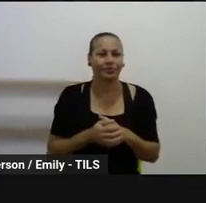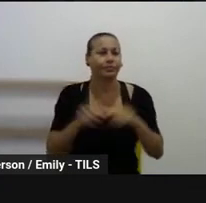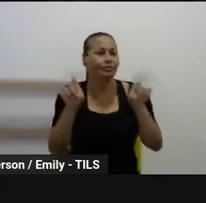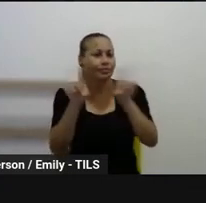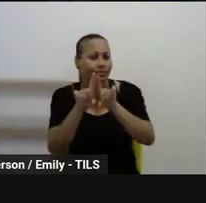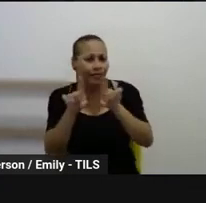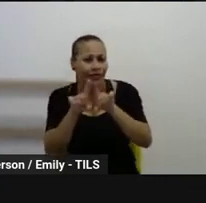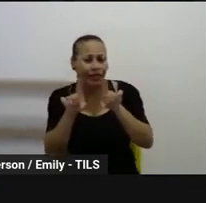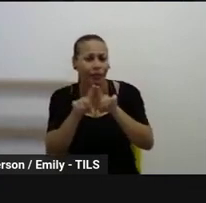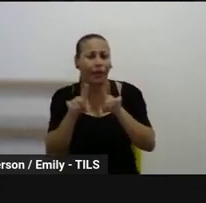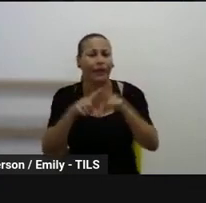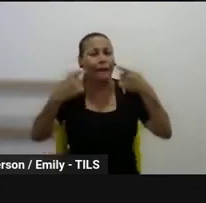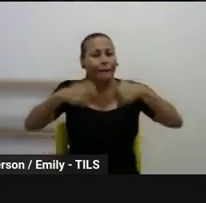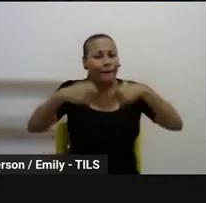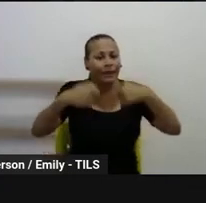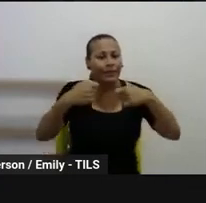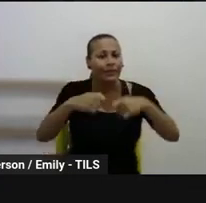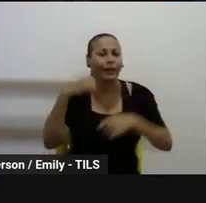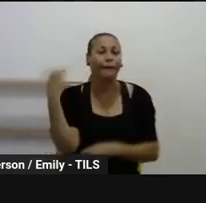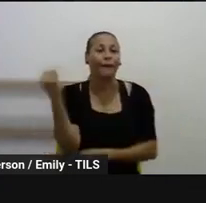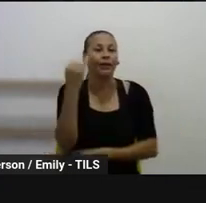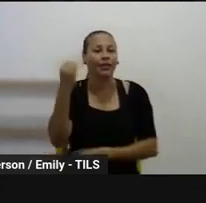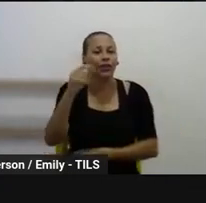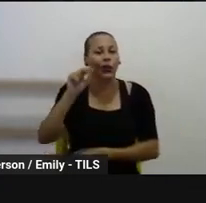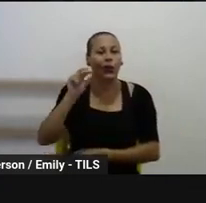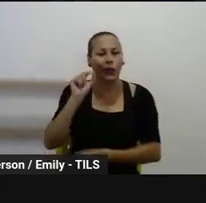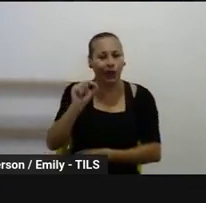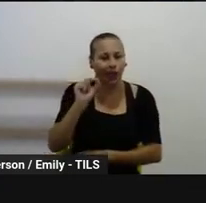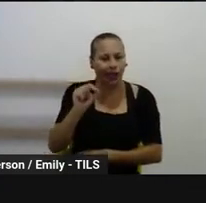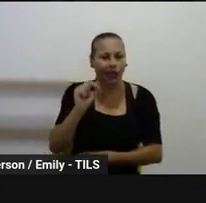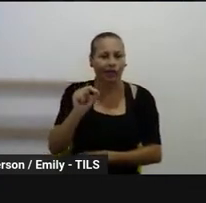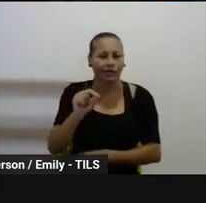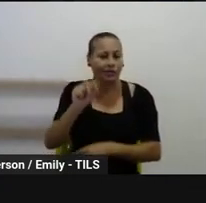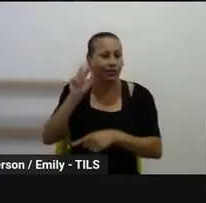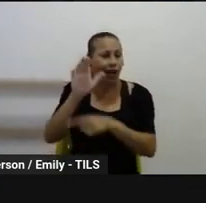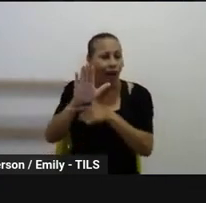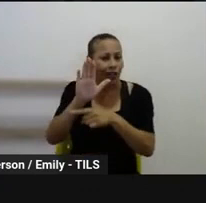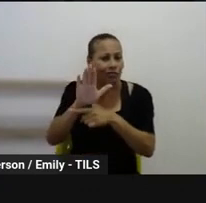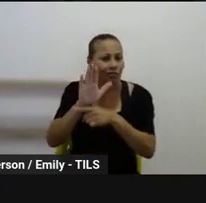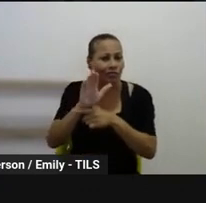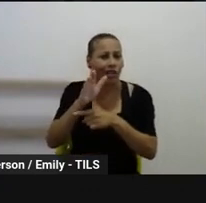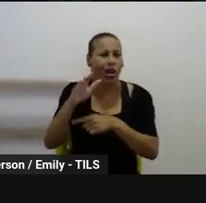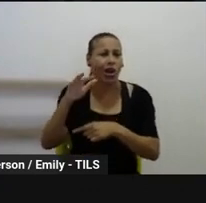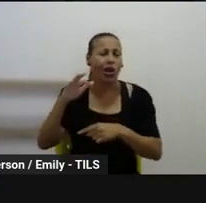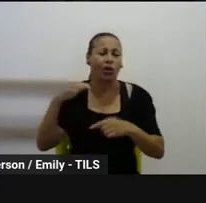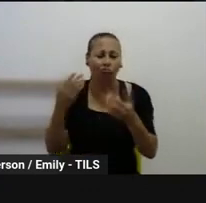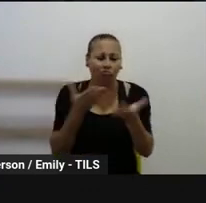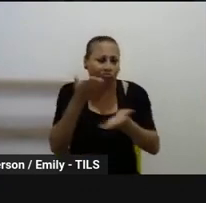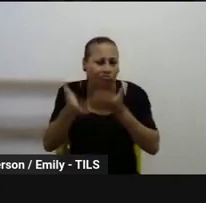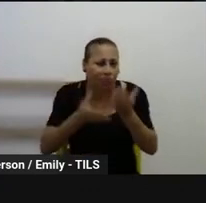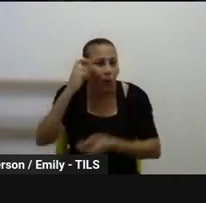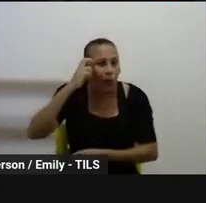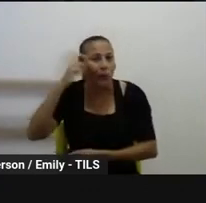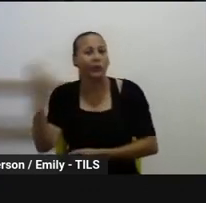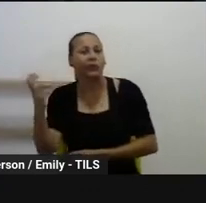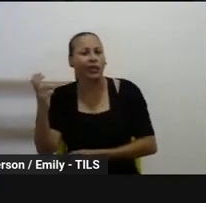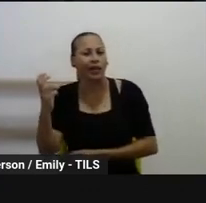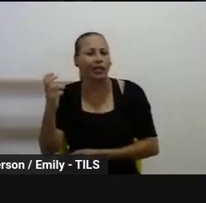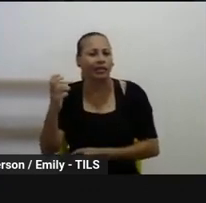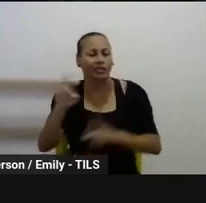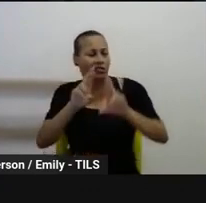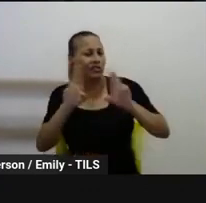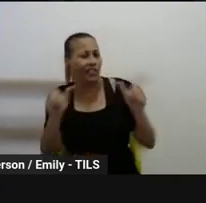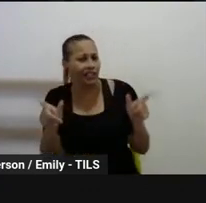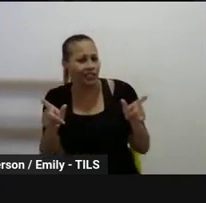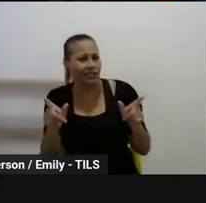também temos a importância no aprendizado de relações interculturais. A BNCC, ela fez uma